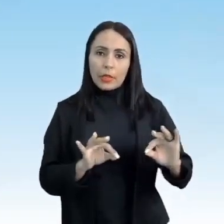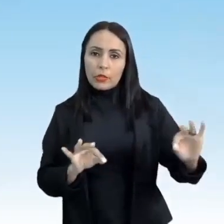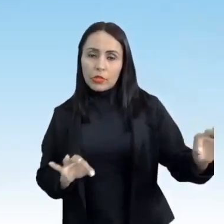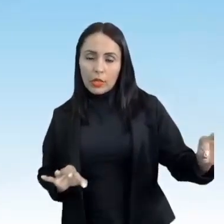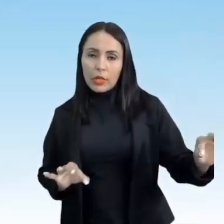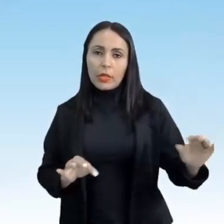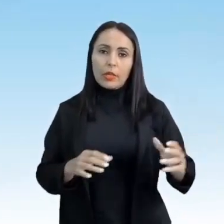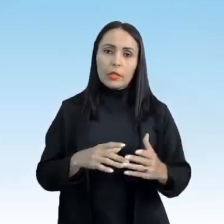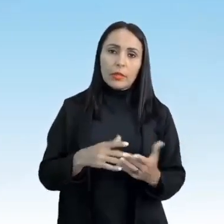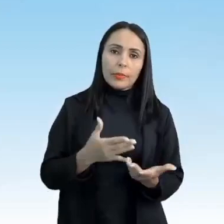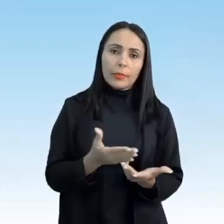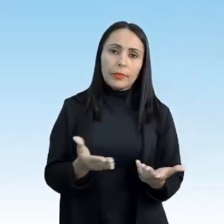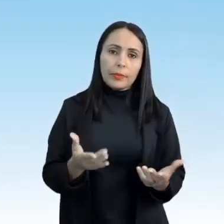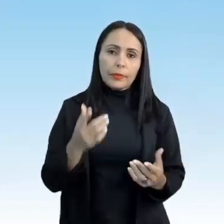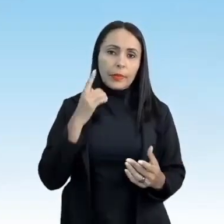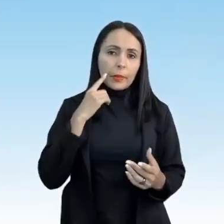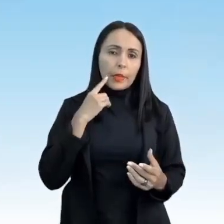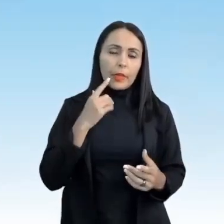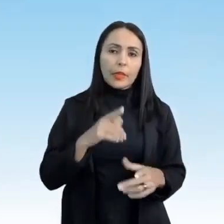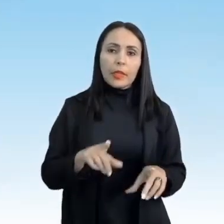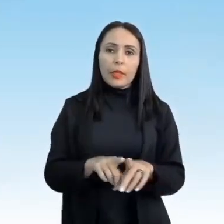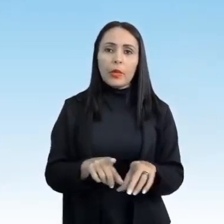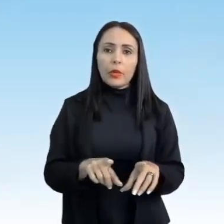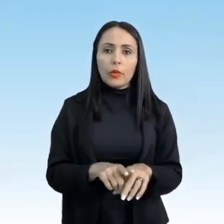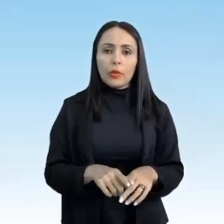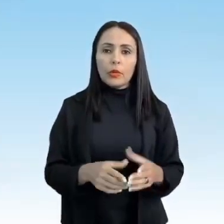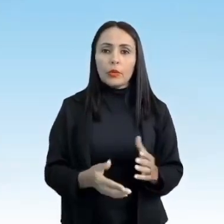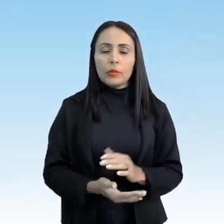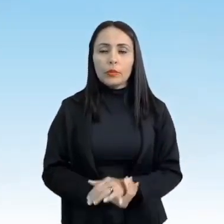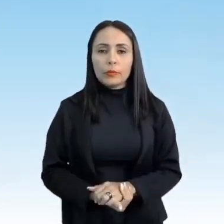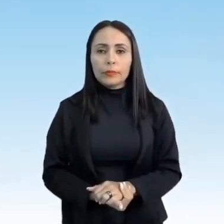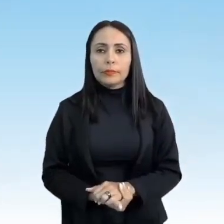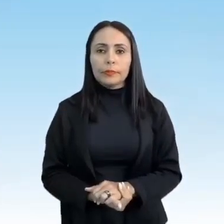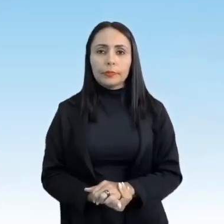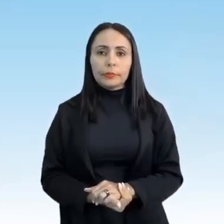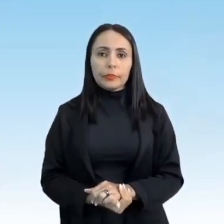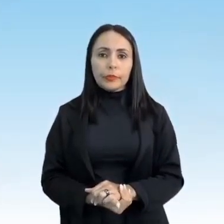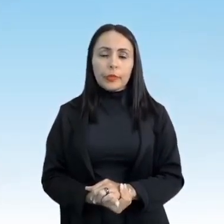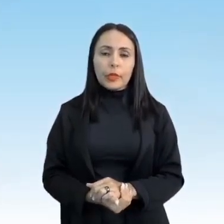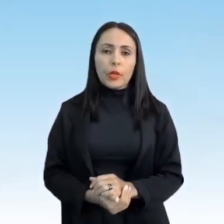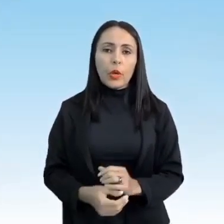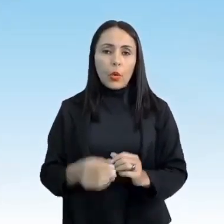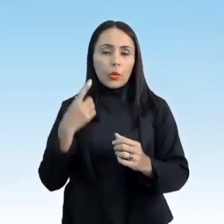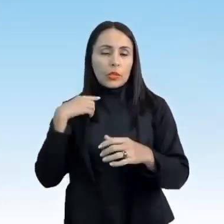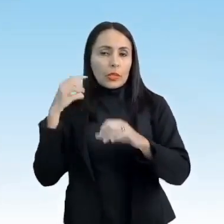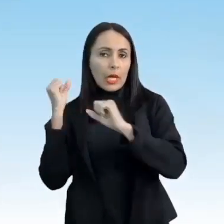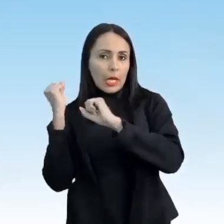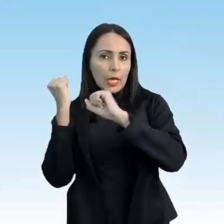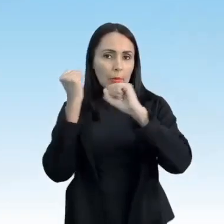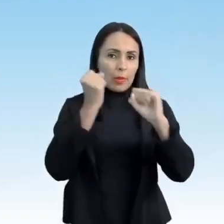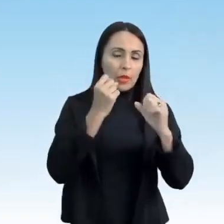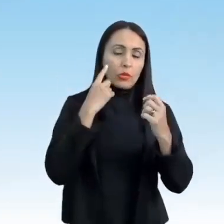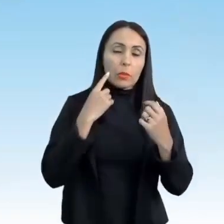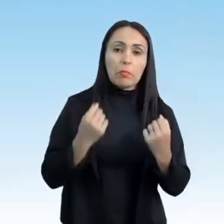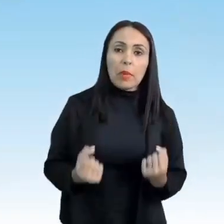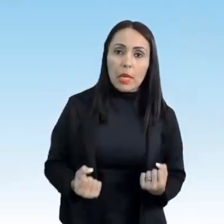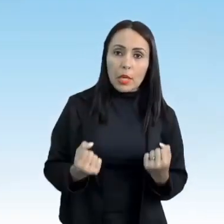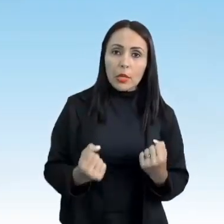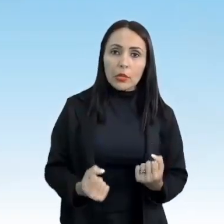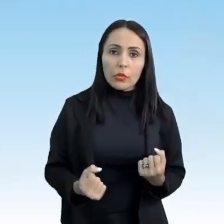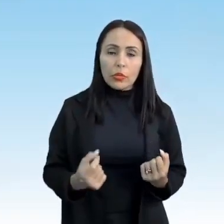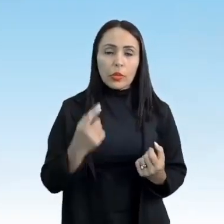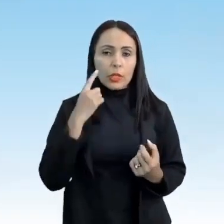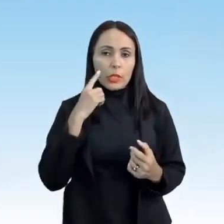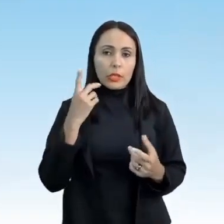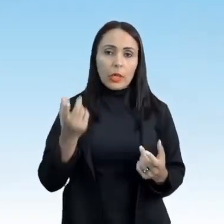ou de meio fundo, longa distância ou de fundo. Os arremessos temos arremesso de peso, lançamento